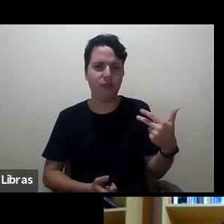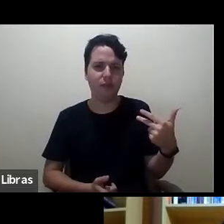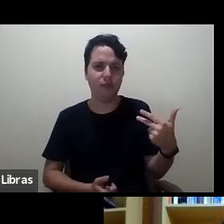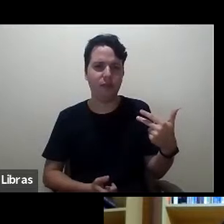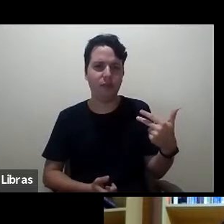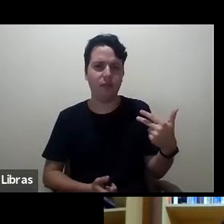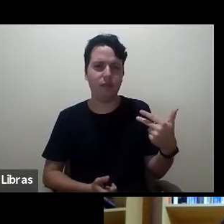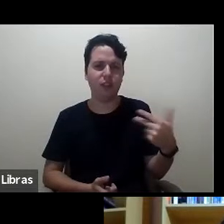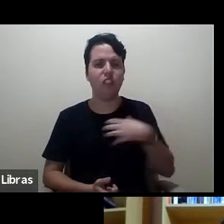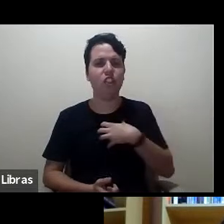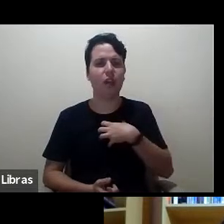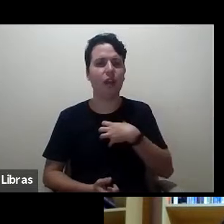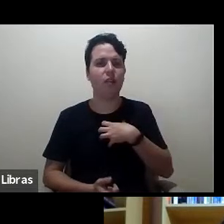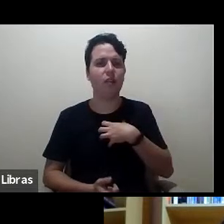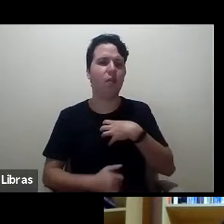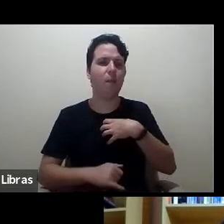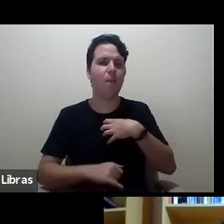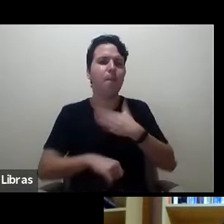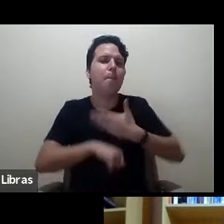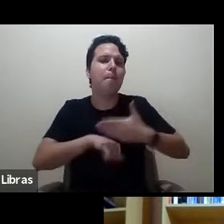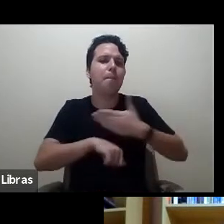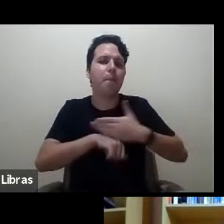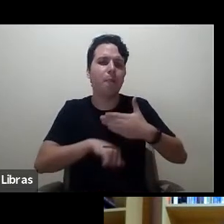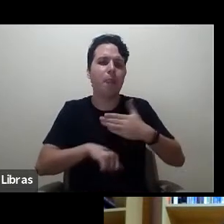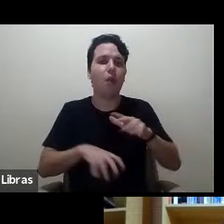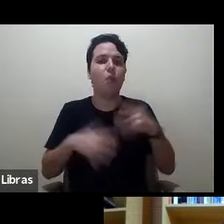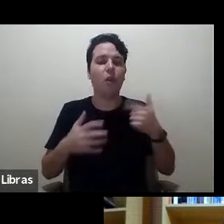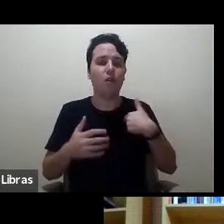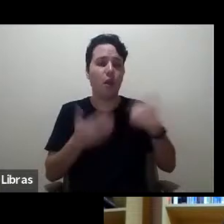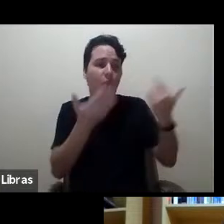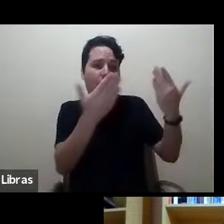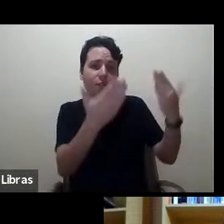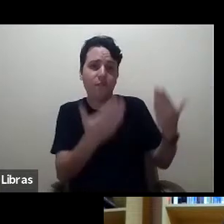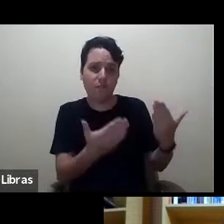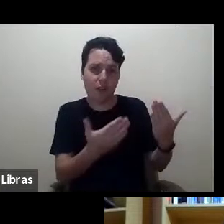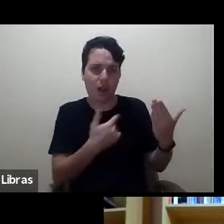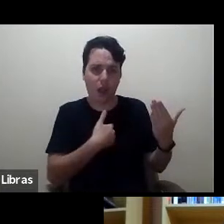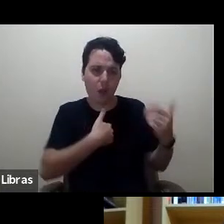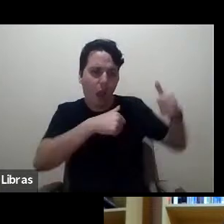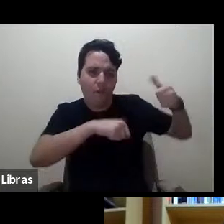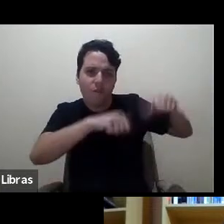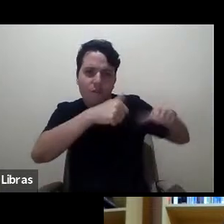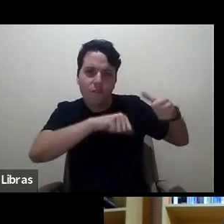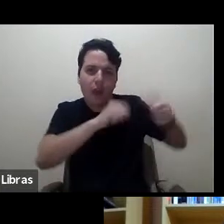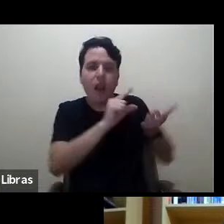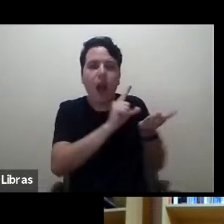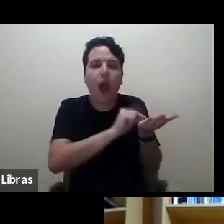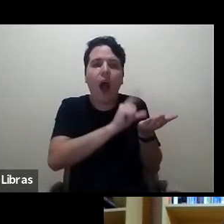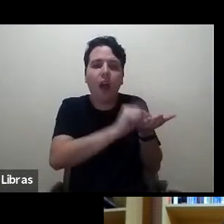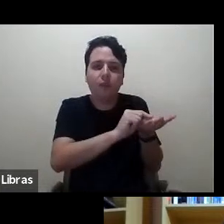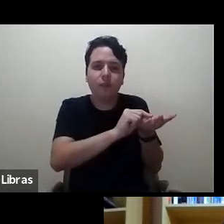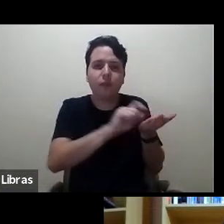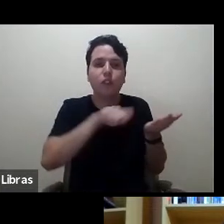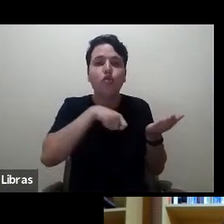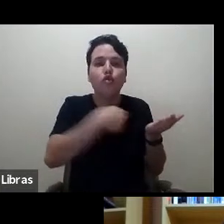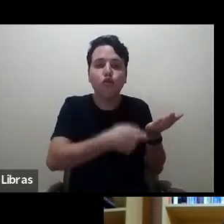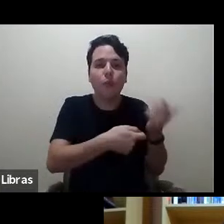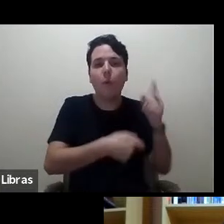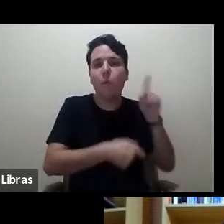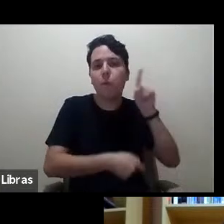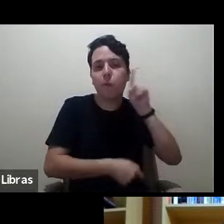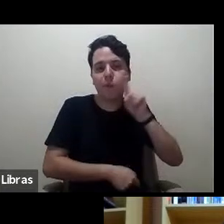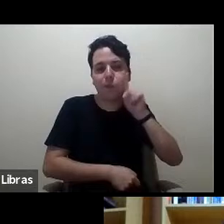prática. quando avalio um artigo sobre Estados Unidos